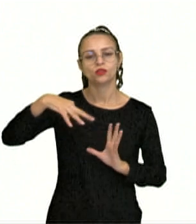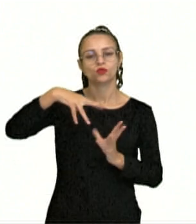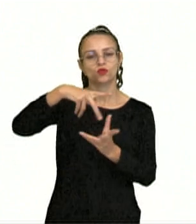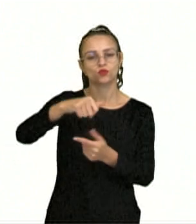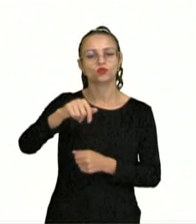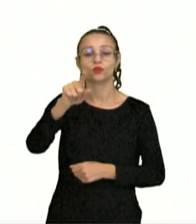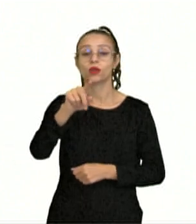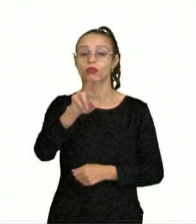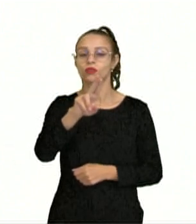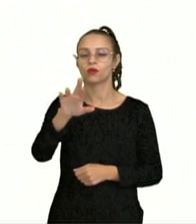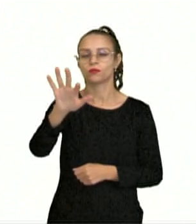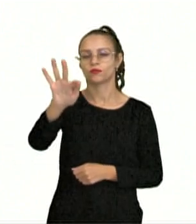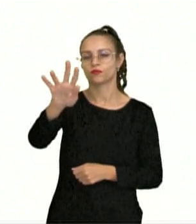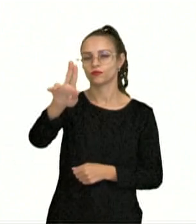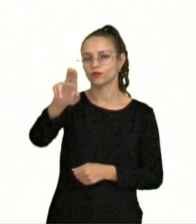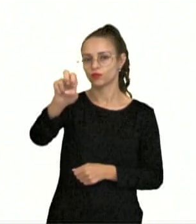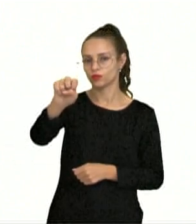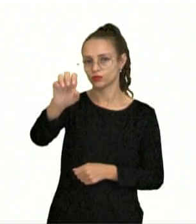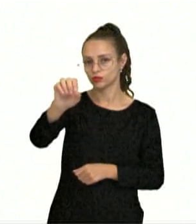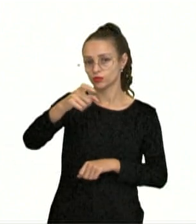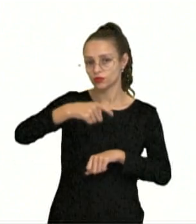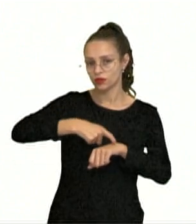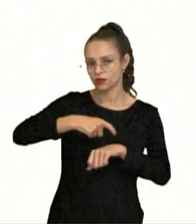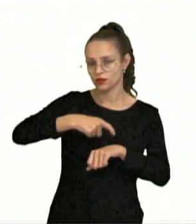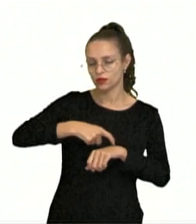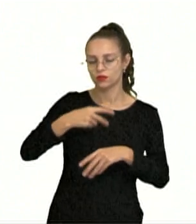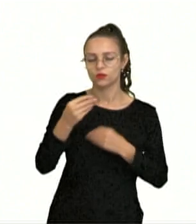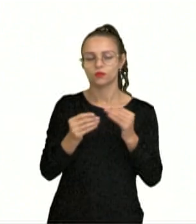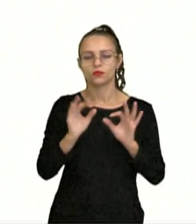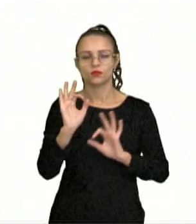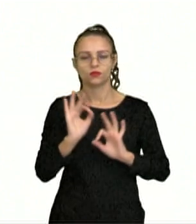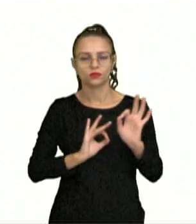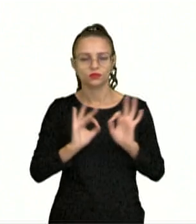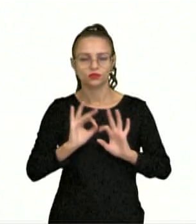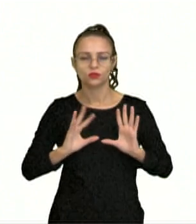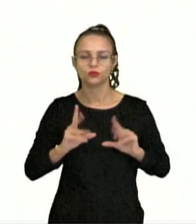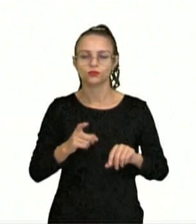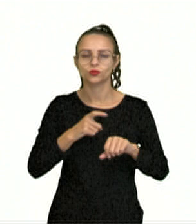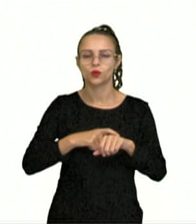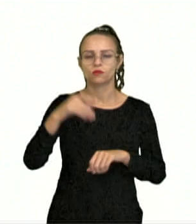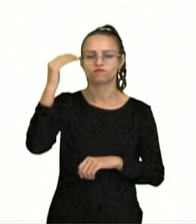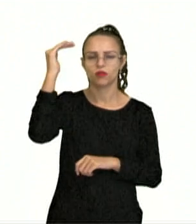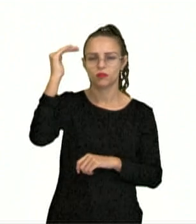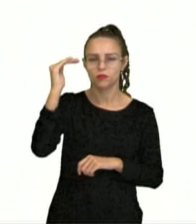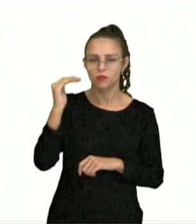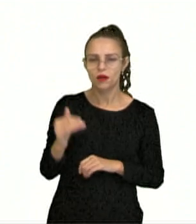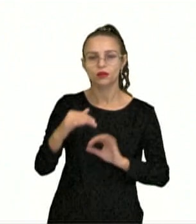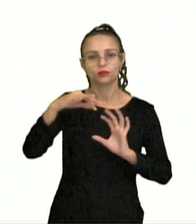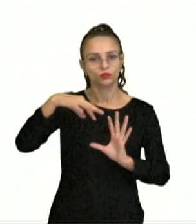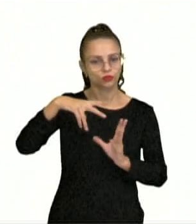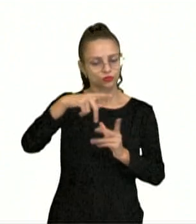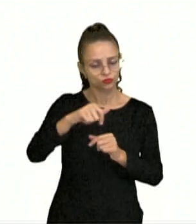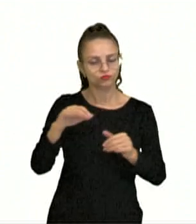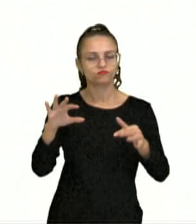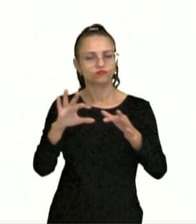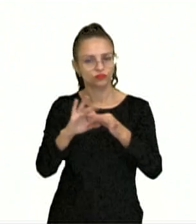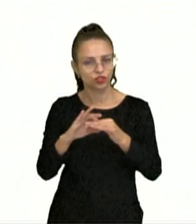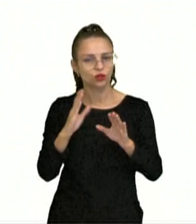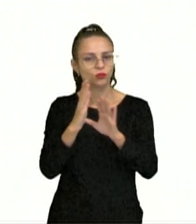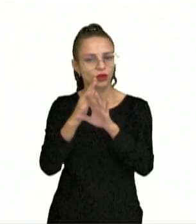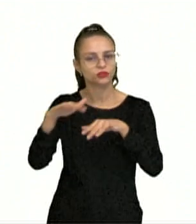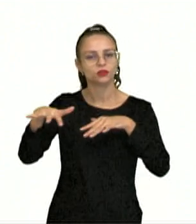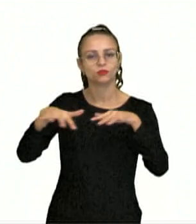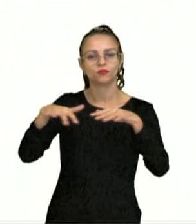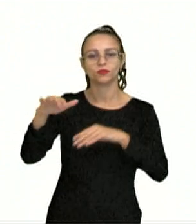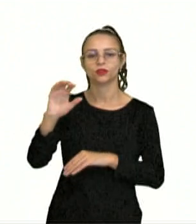chamamos de fusos horários. Então como foram organizados os horários no mundo, baseado no movimento de